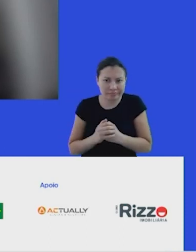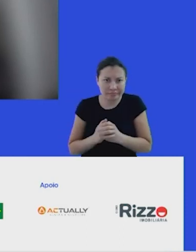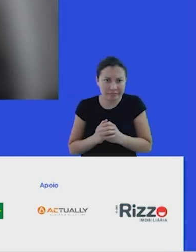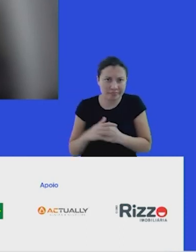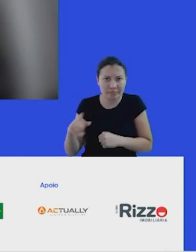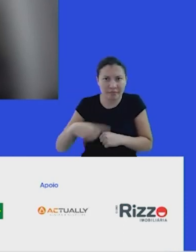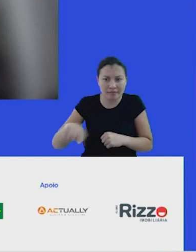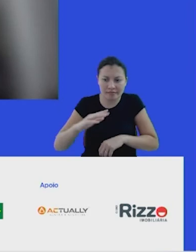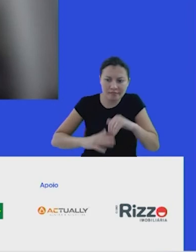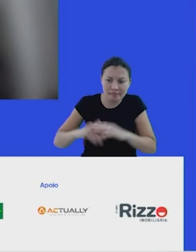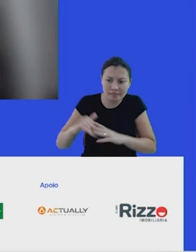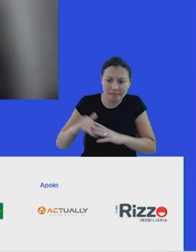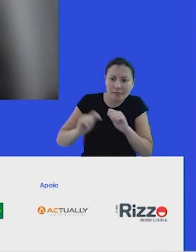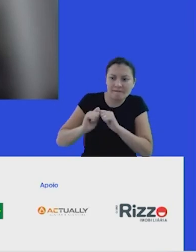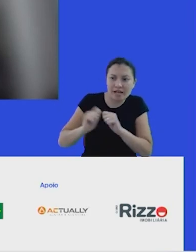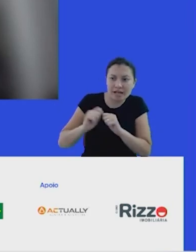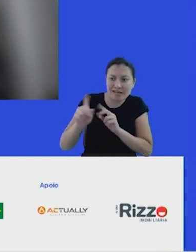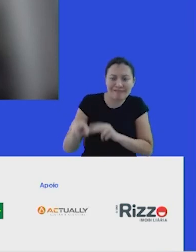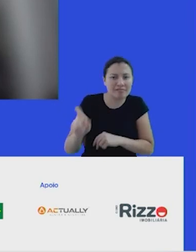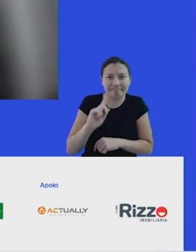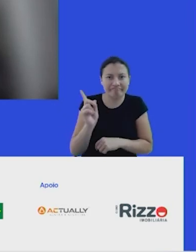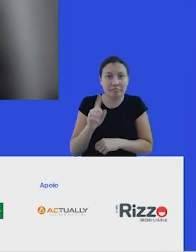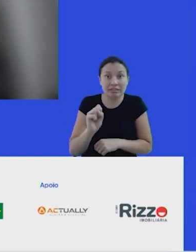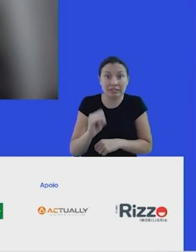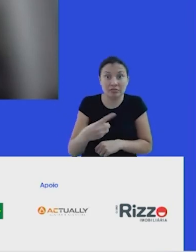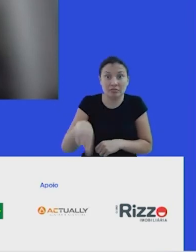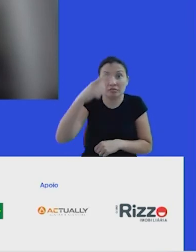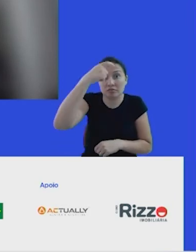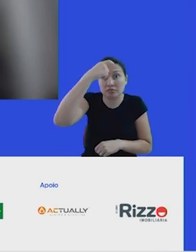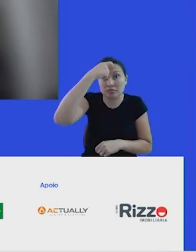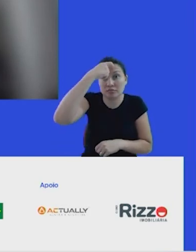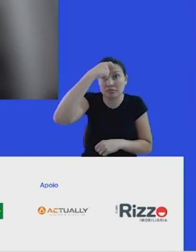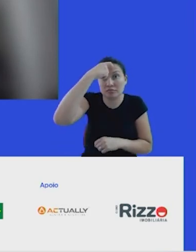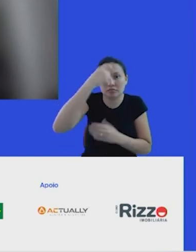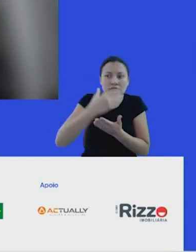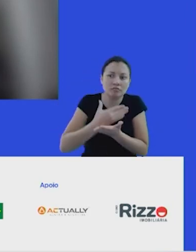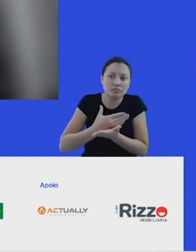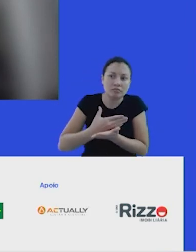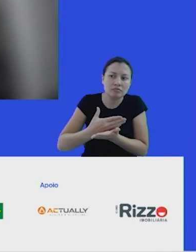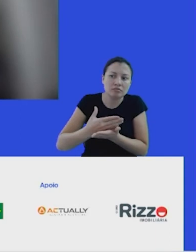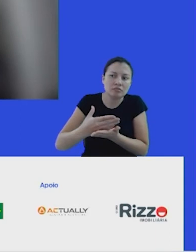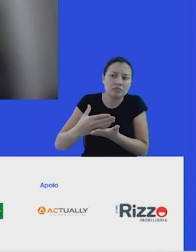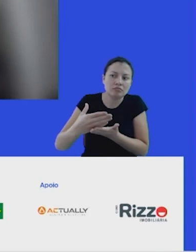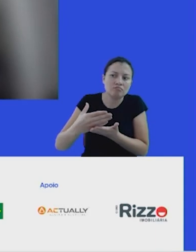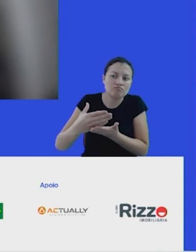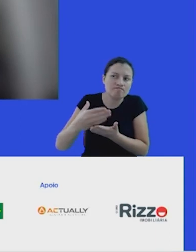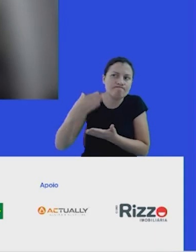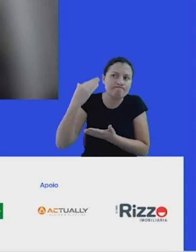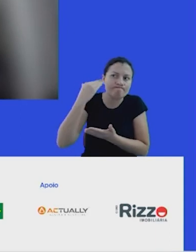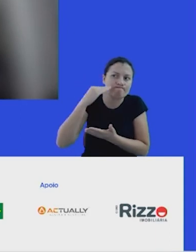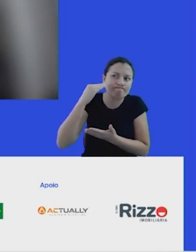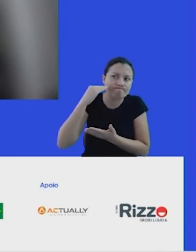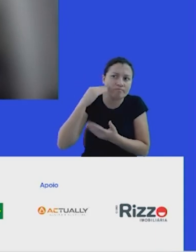mais difícil é o walk the talk, mas se temos consciência disso e começamos a fechar essas brejas e aprimorar, porque todas as organizações